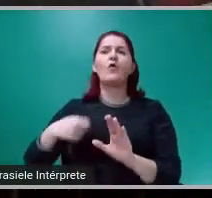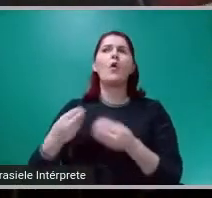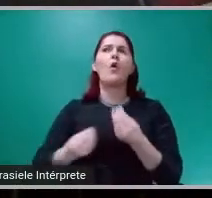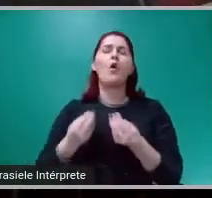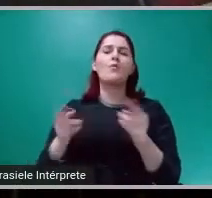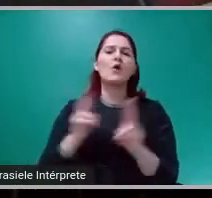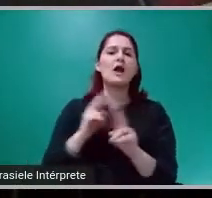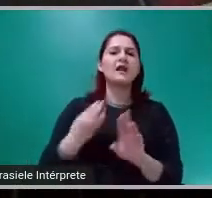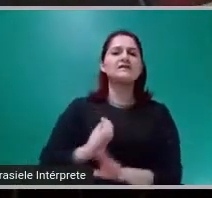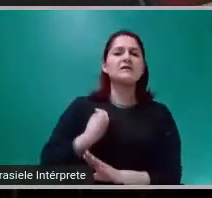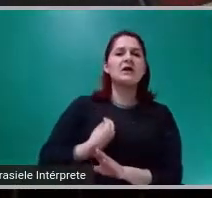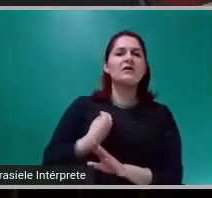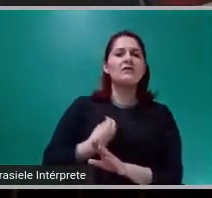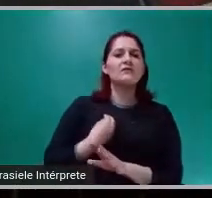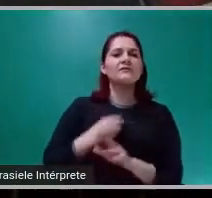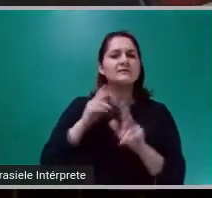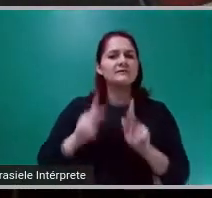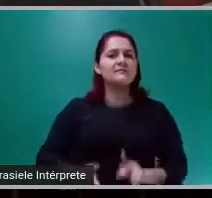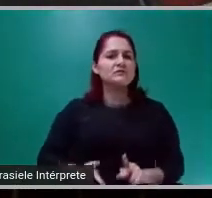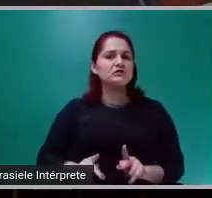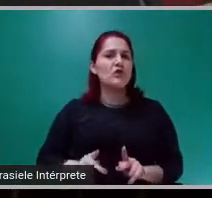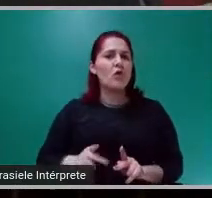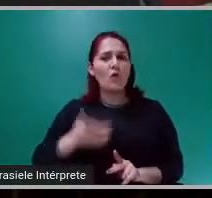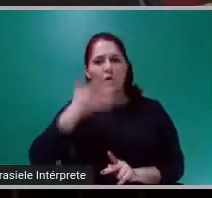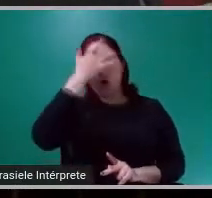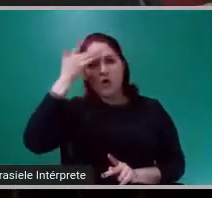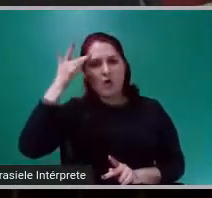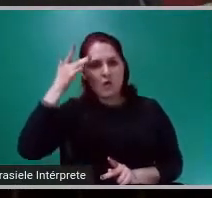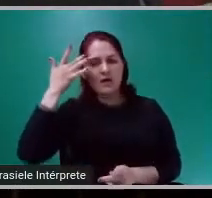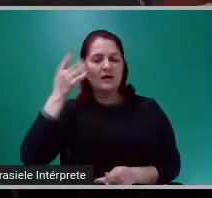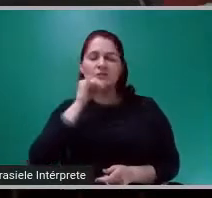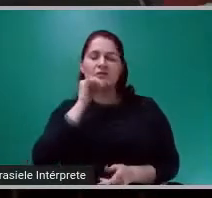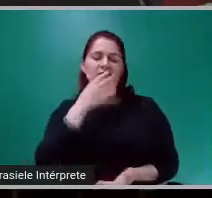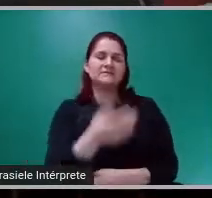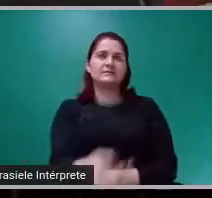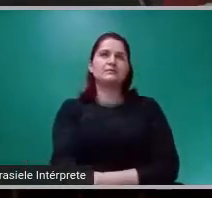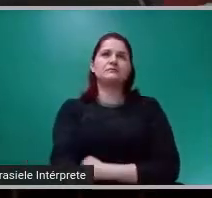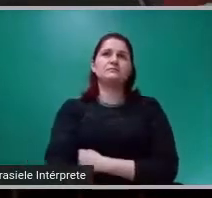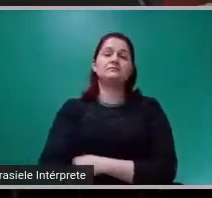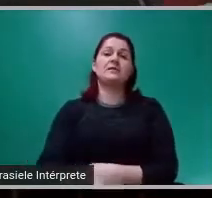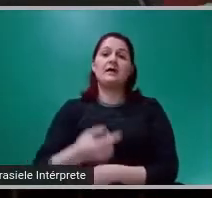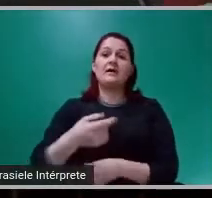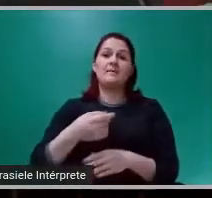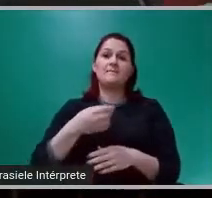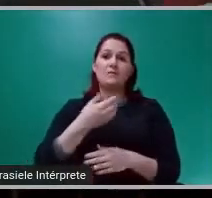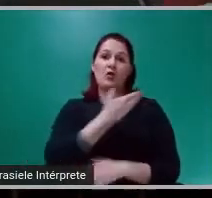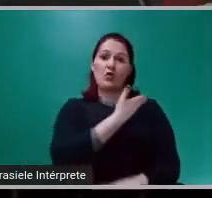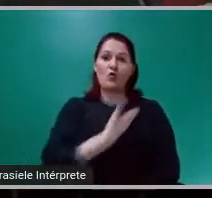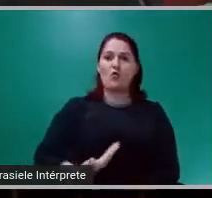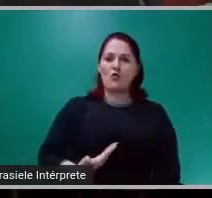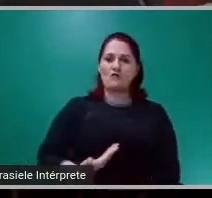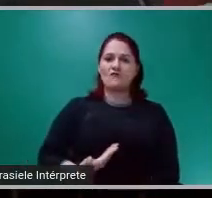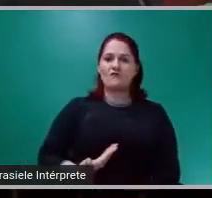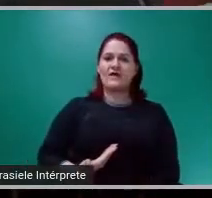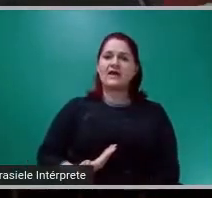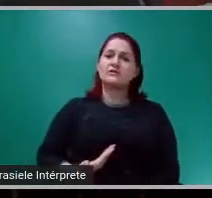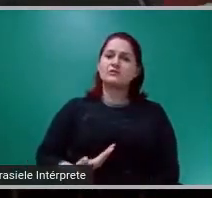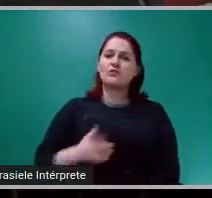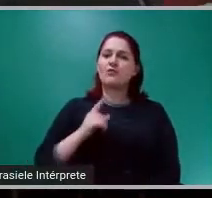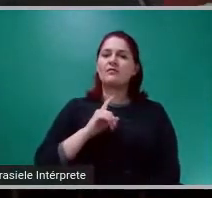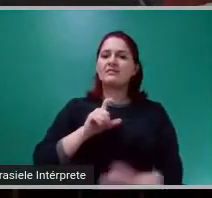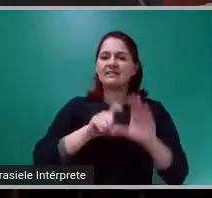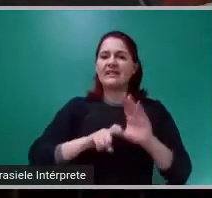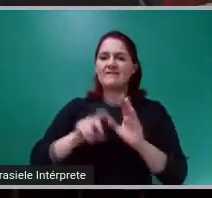por exemplo, o superávit primário. Para não dar calote no banqueiro, então eu dou calote na educação da